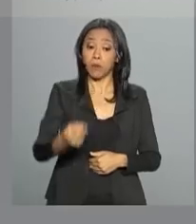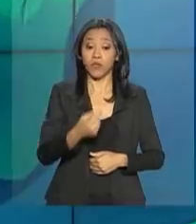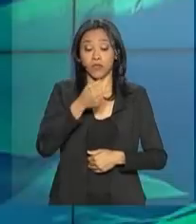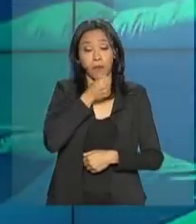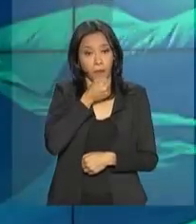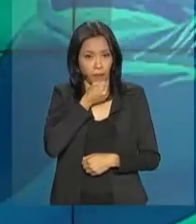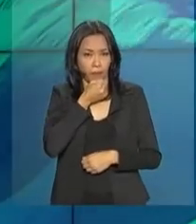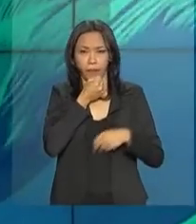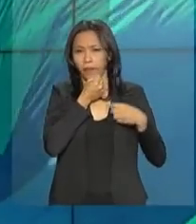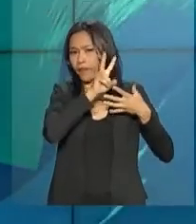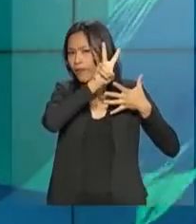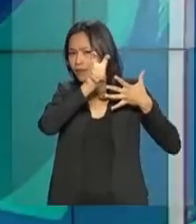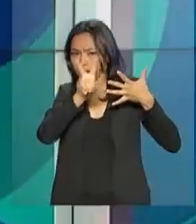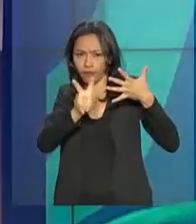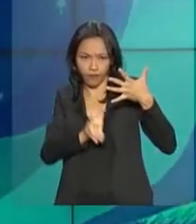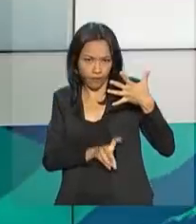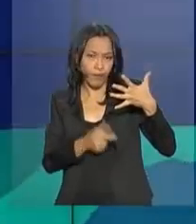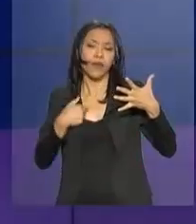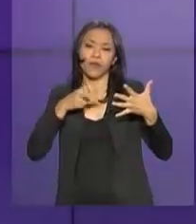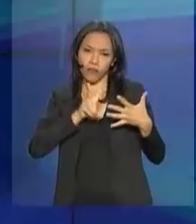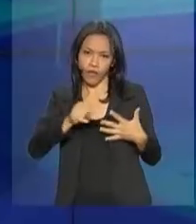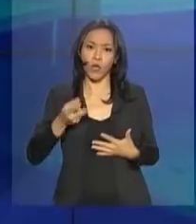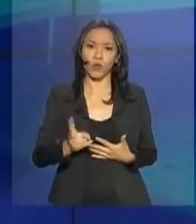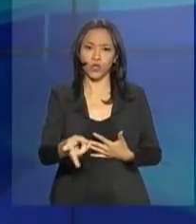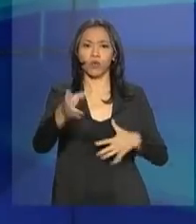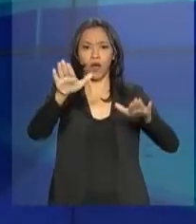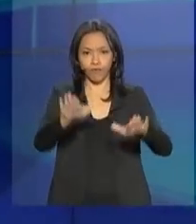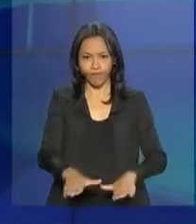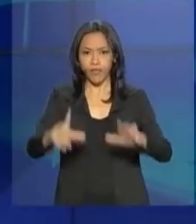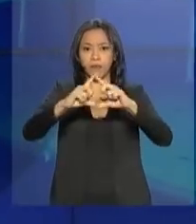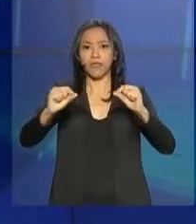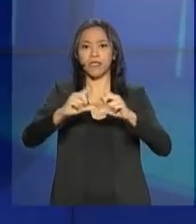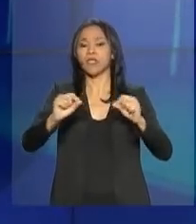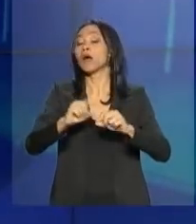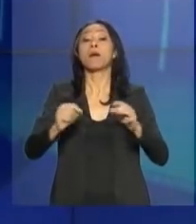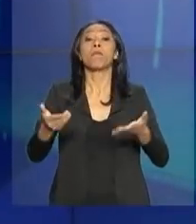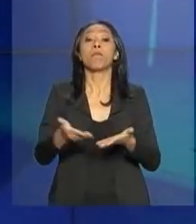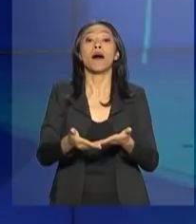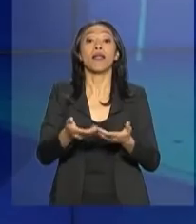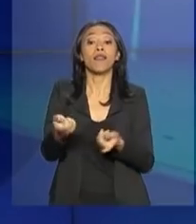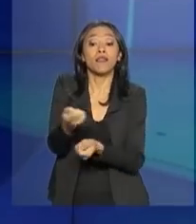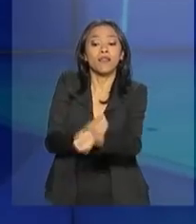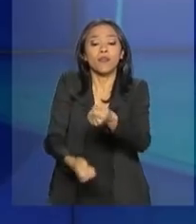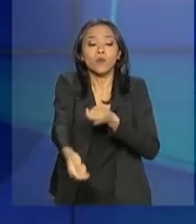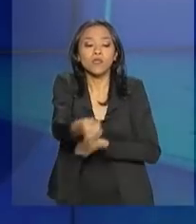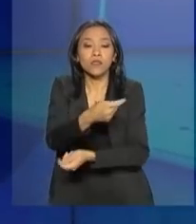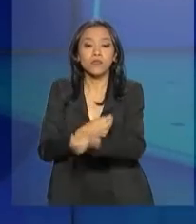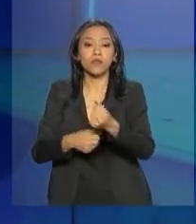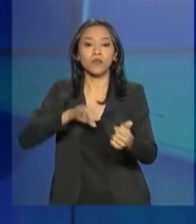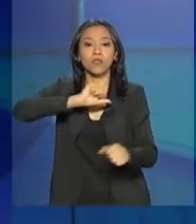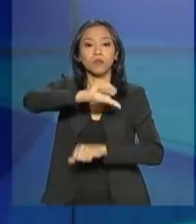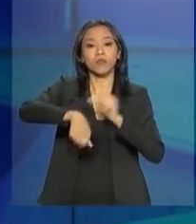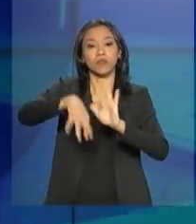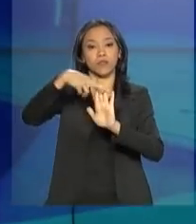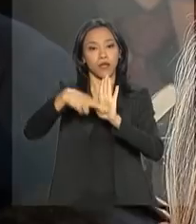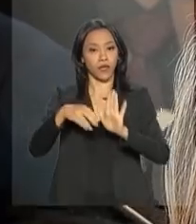assuntos, inclusive que vai continuar em Brasília, para adiantar as negociações sobre a reforma da Previdência.